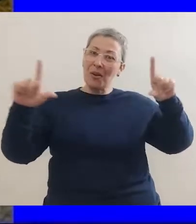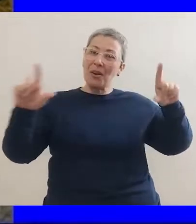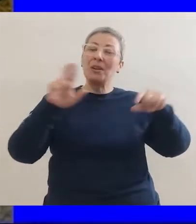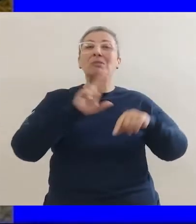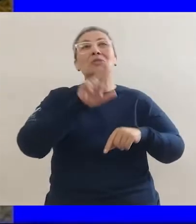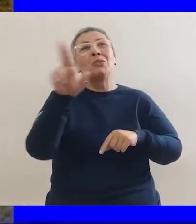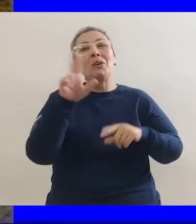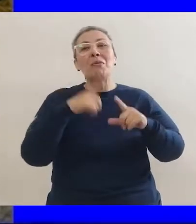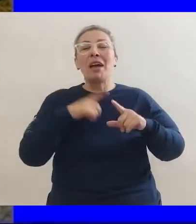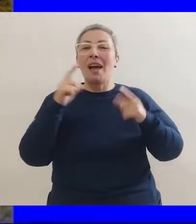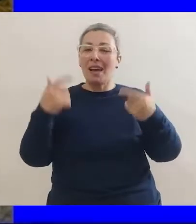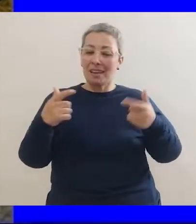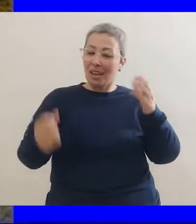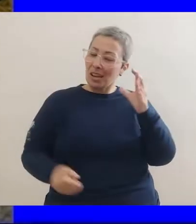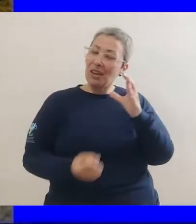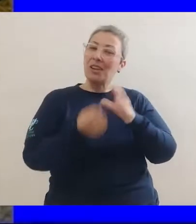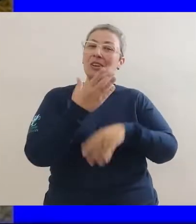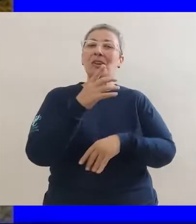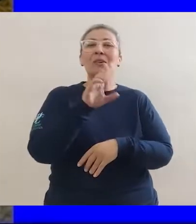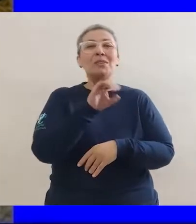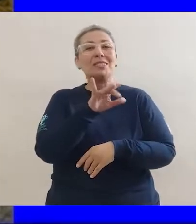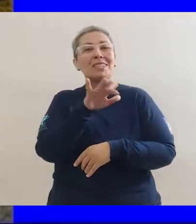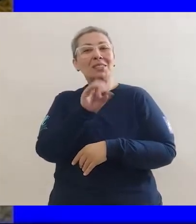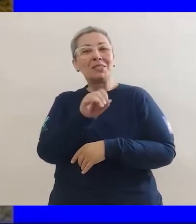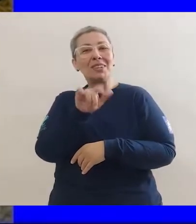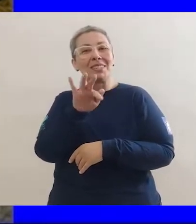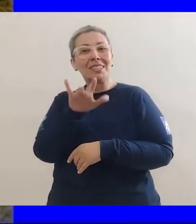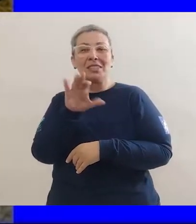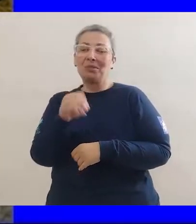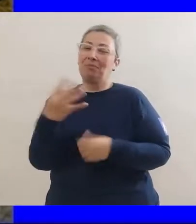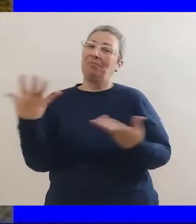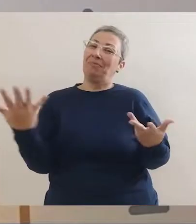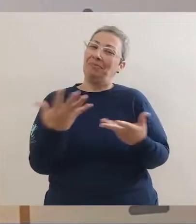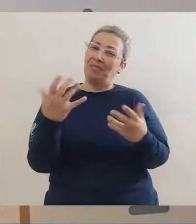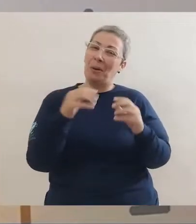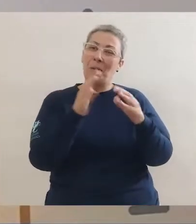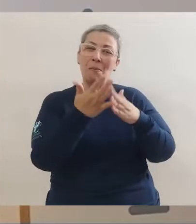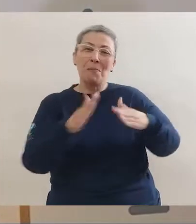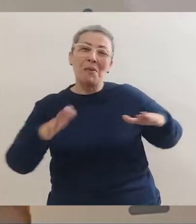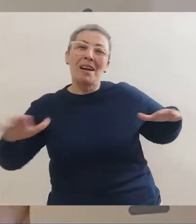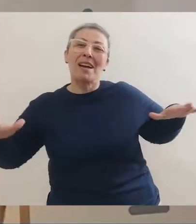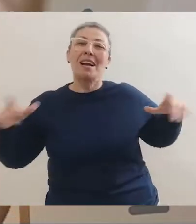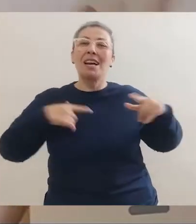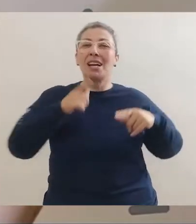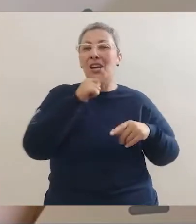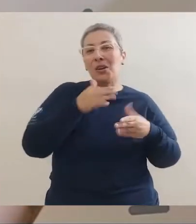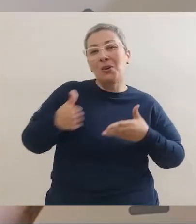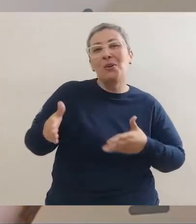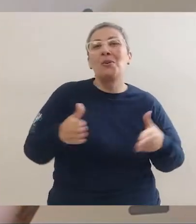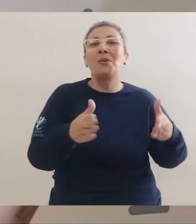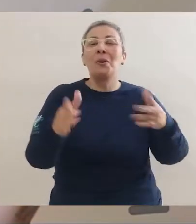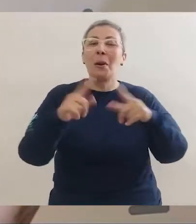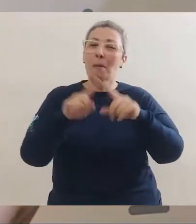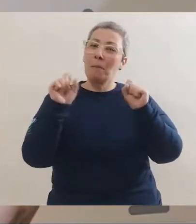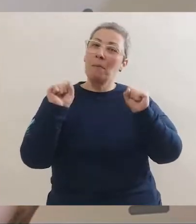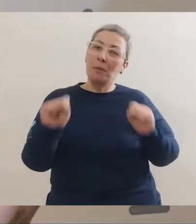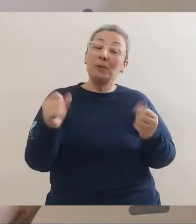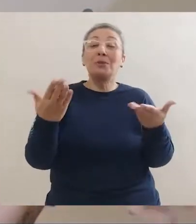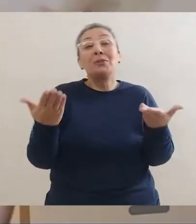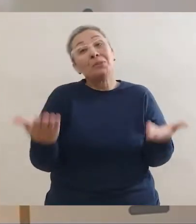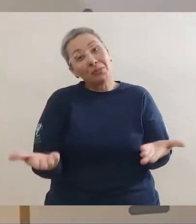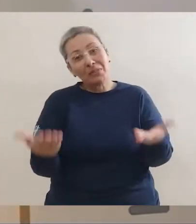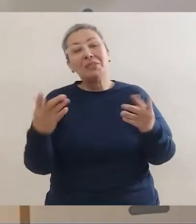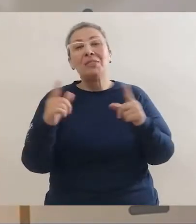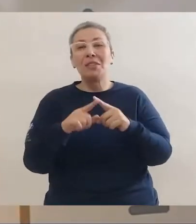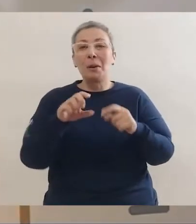com um letreiro em cima, dizendo, aqui nasce o Oceano Atlântico. Ai, muito mar, muitos rios,